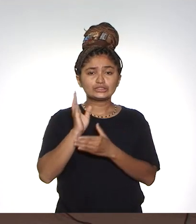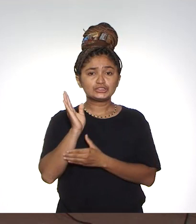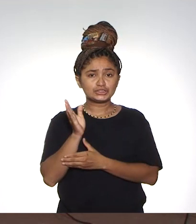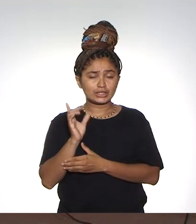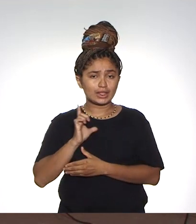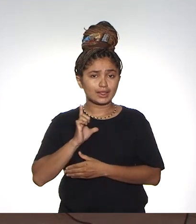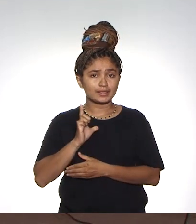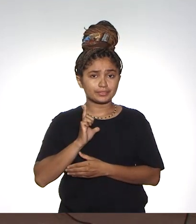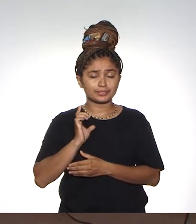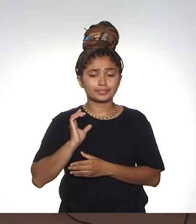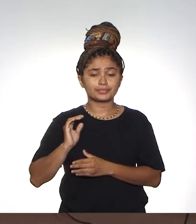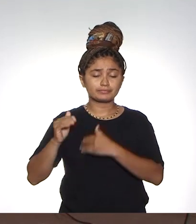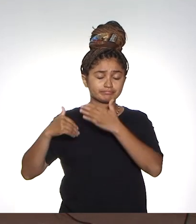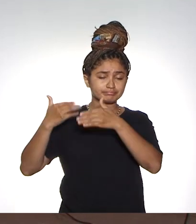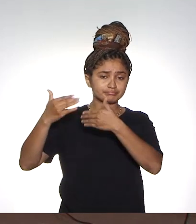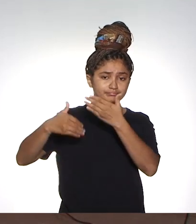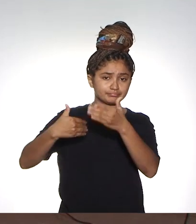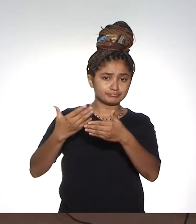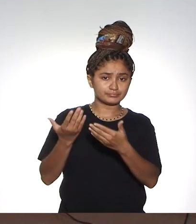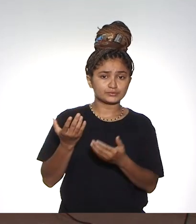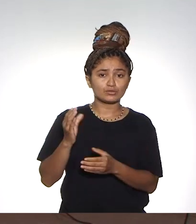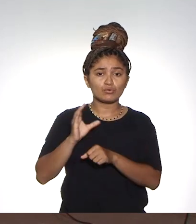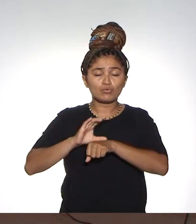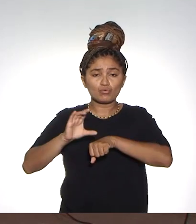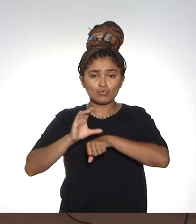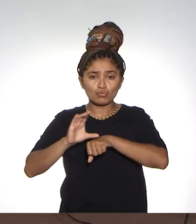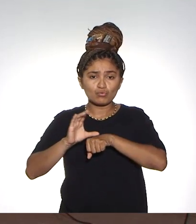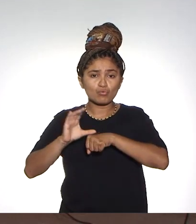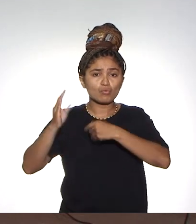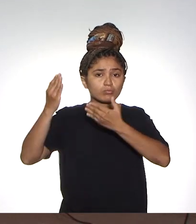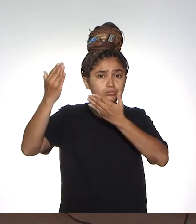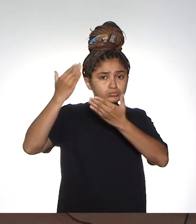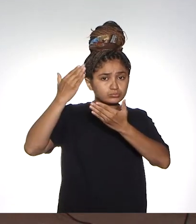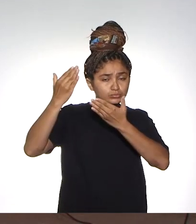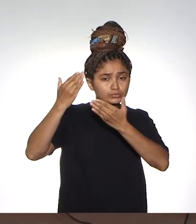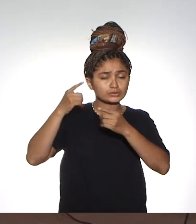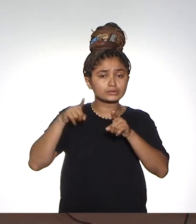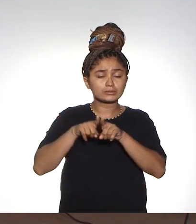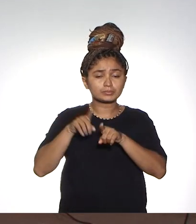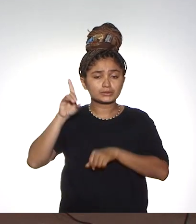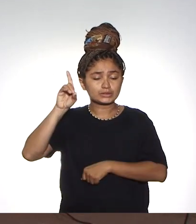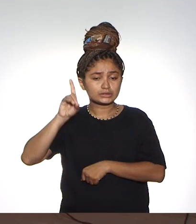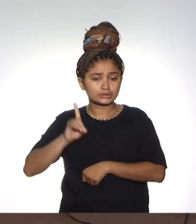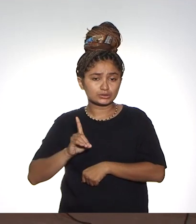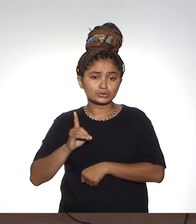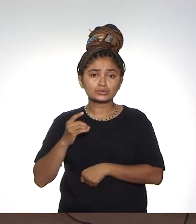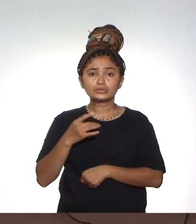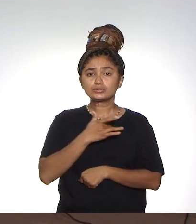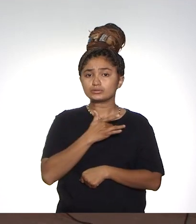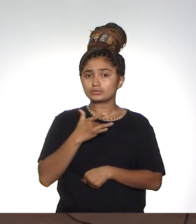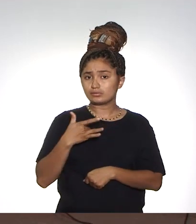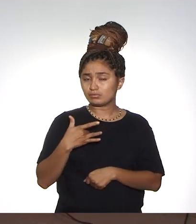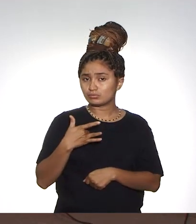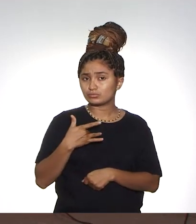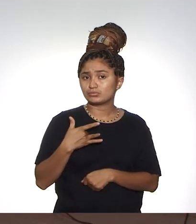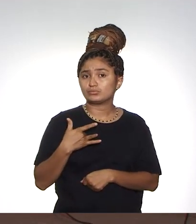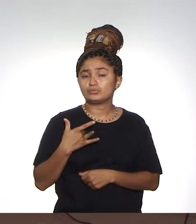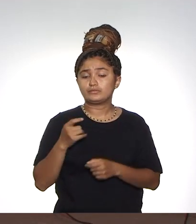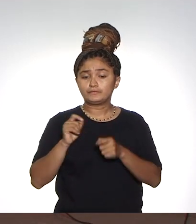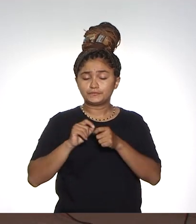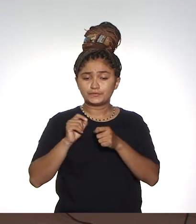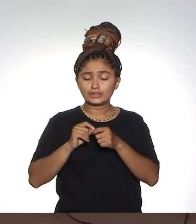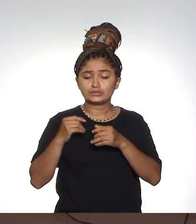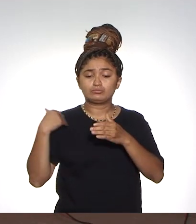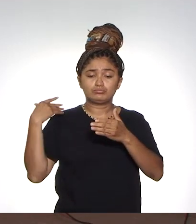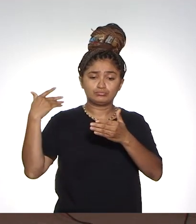já desenvolve, através da sua academia, o curso de psicologia, a própria Diretoria de Saúde, que já vem